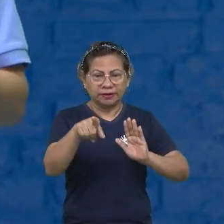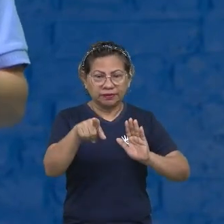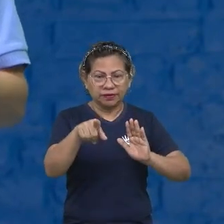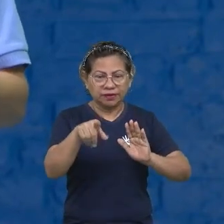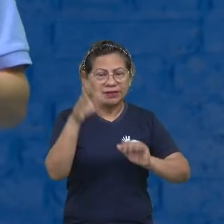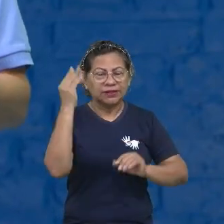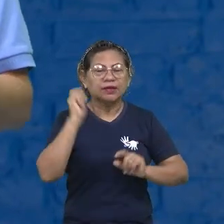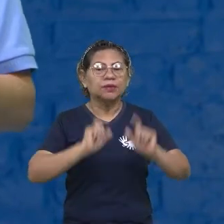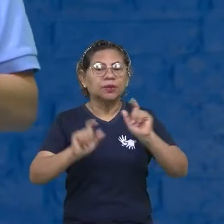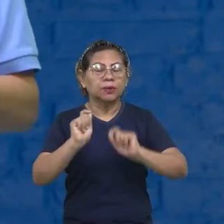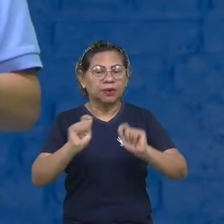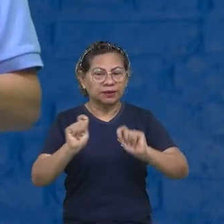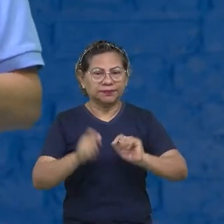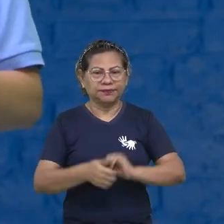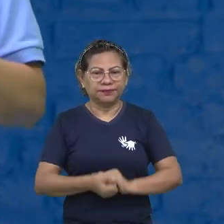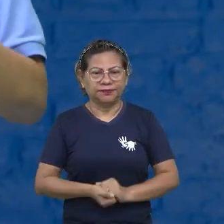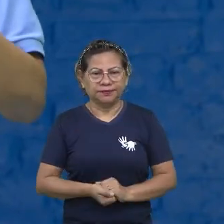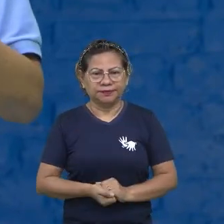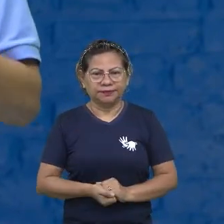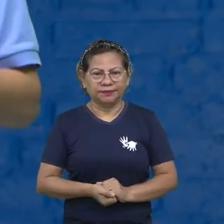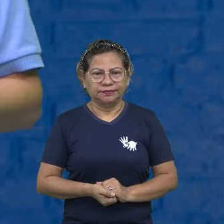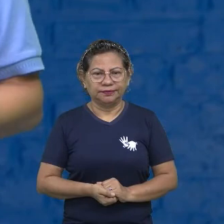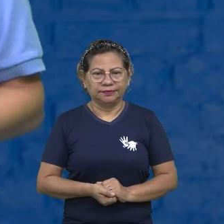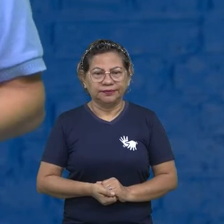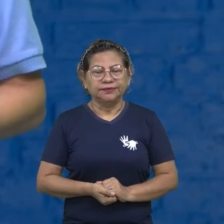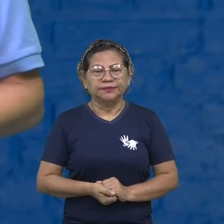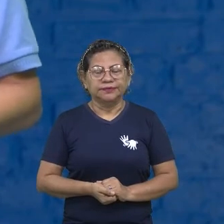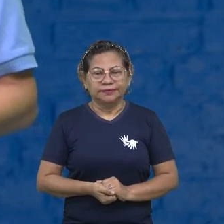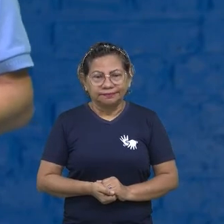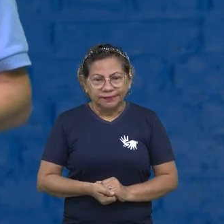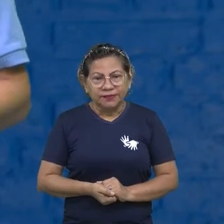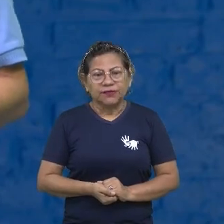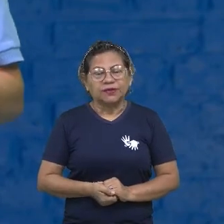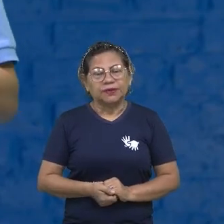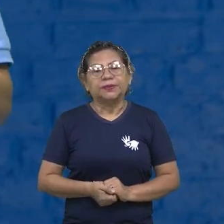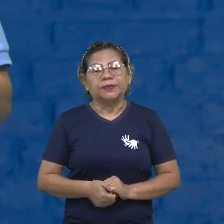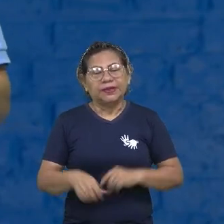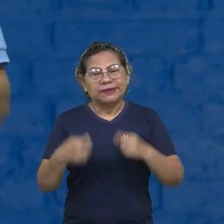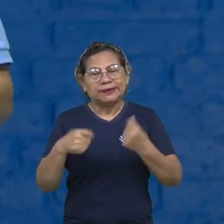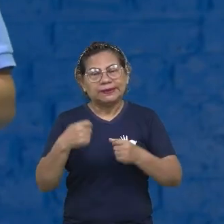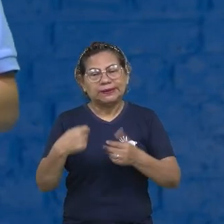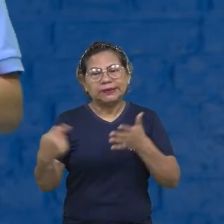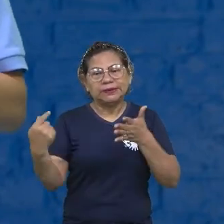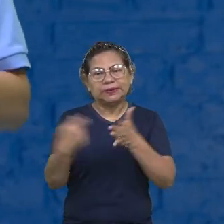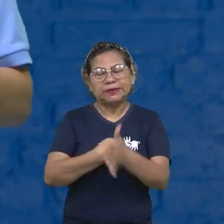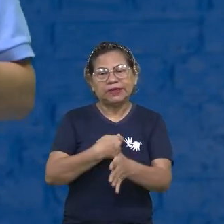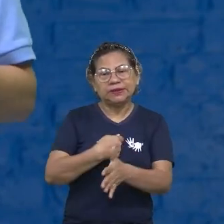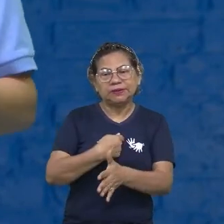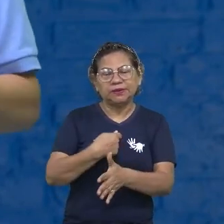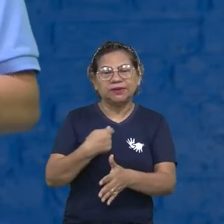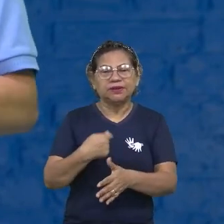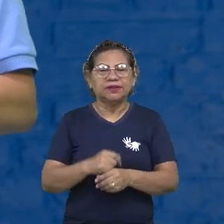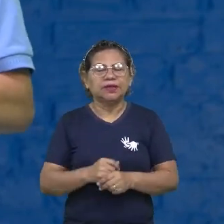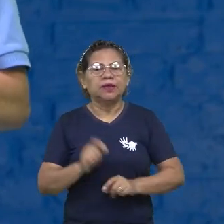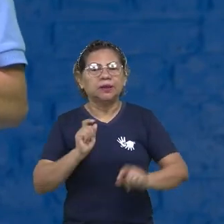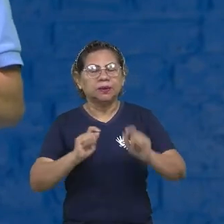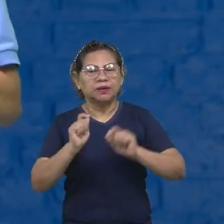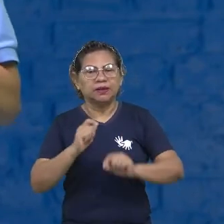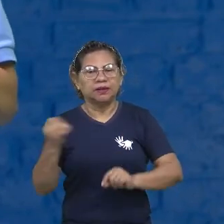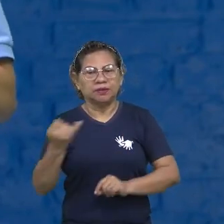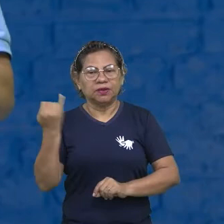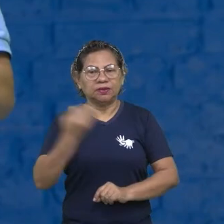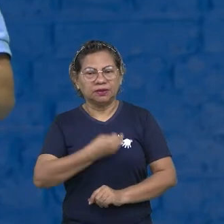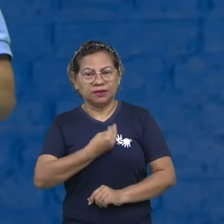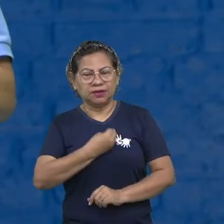Fazer o quê? De si mesmo. Questionamentos, não é isso? Que te levam a compreender e ter maior clareza